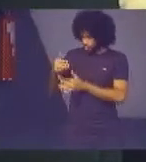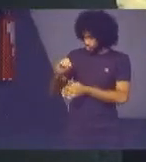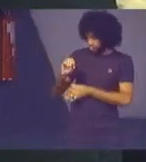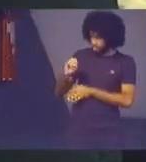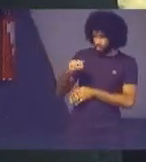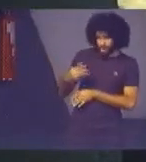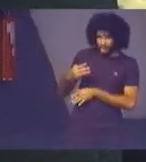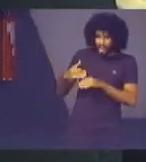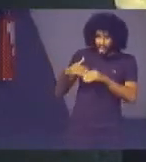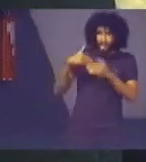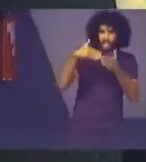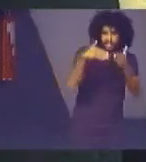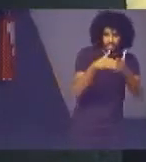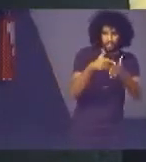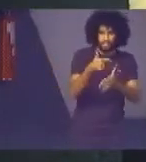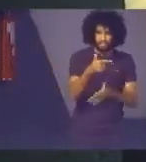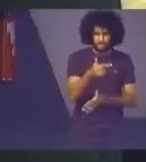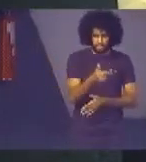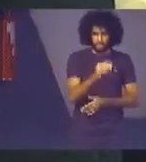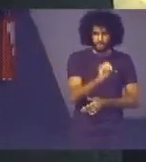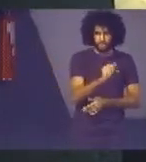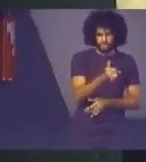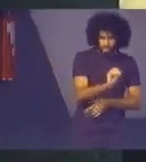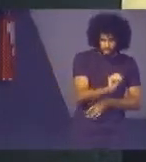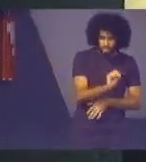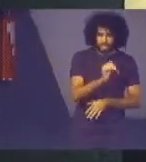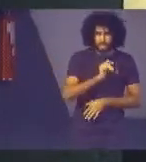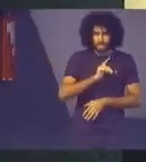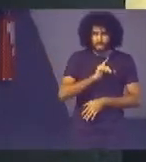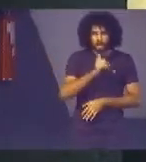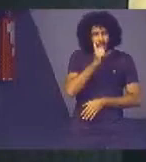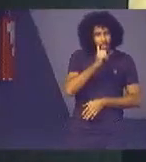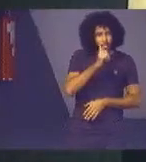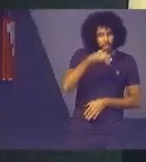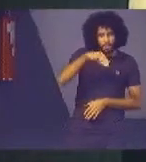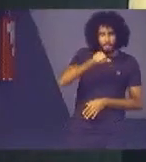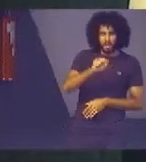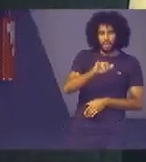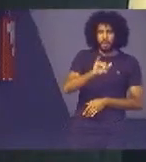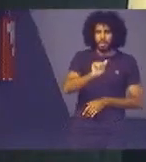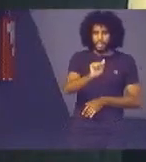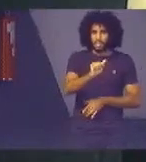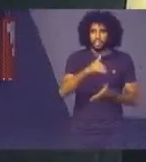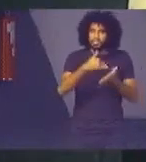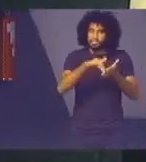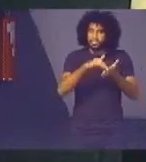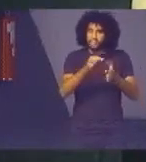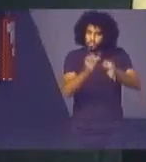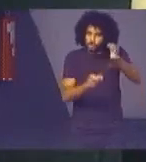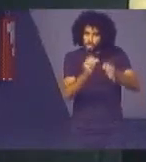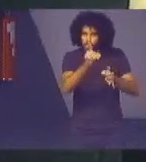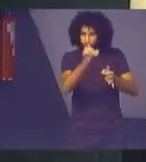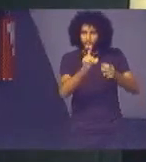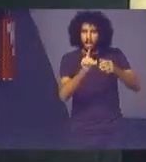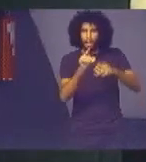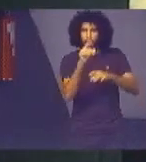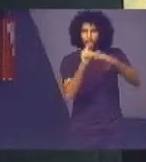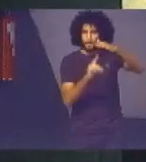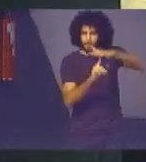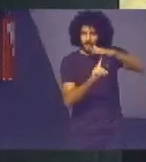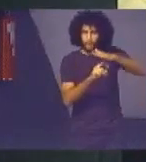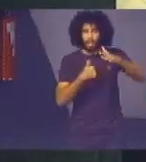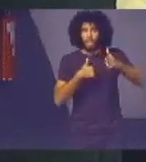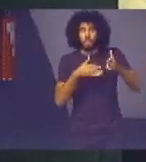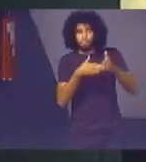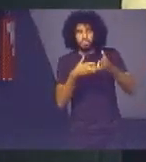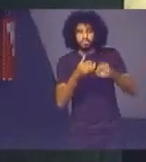2010 Maria Tereza Willi era secretária de justiça no estado do Paraná e eu pedi a ajuda dela para que nós